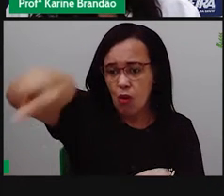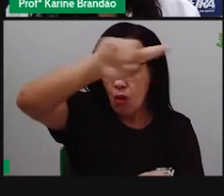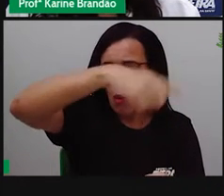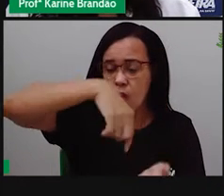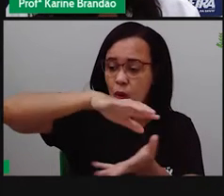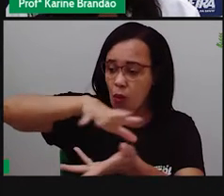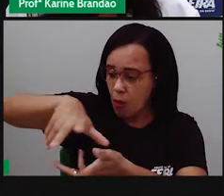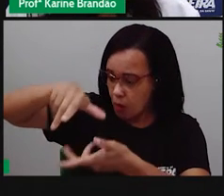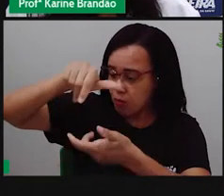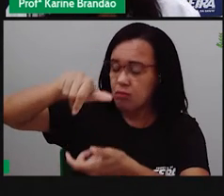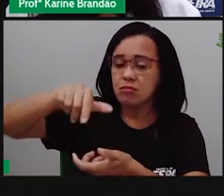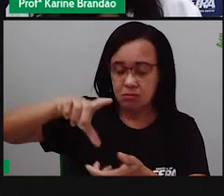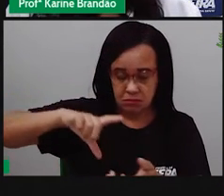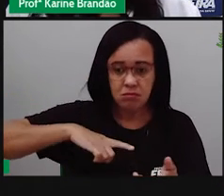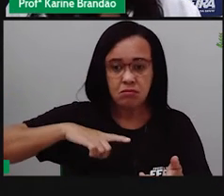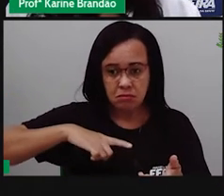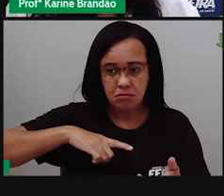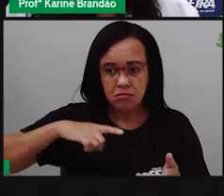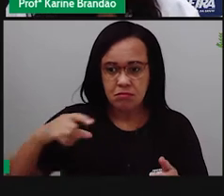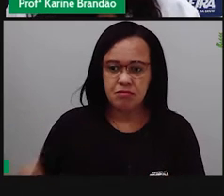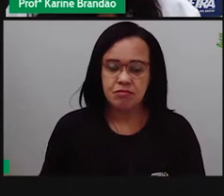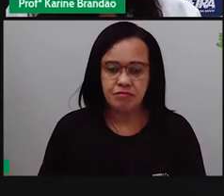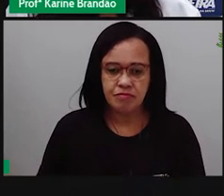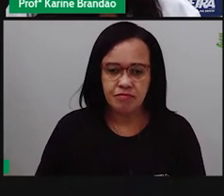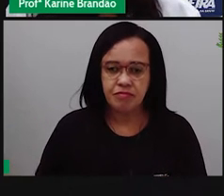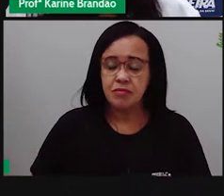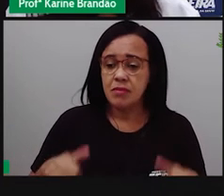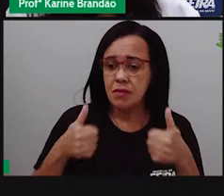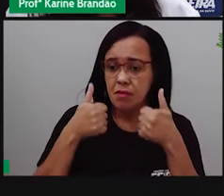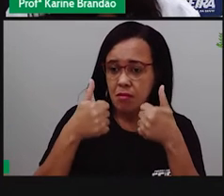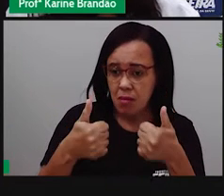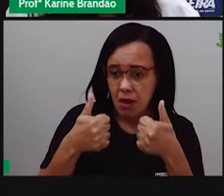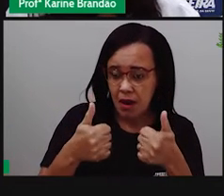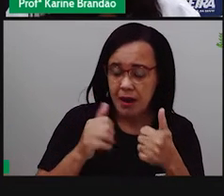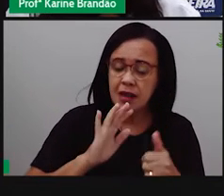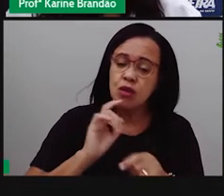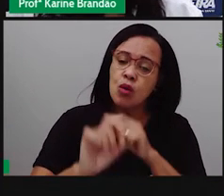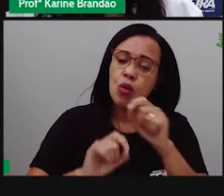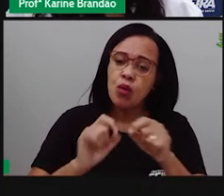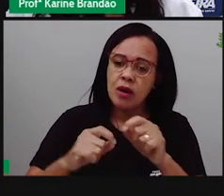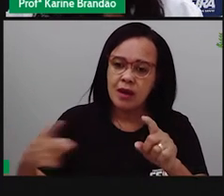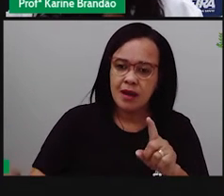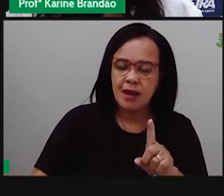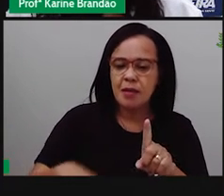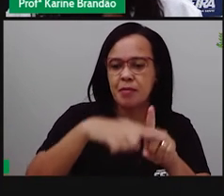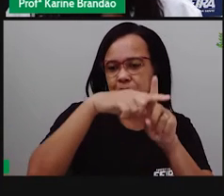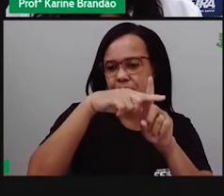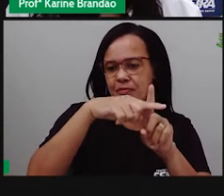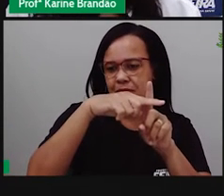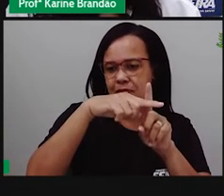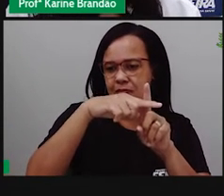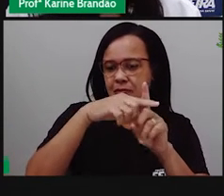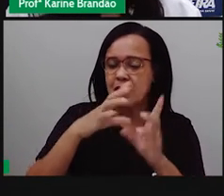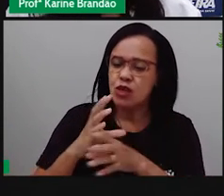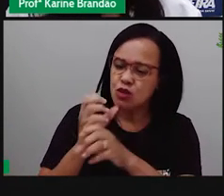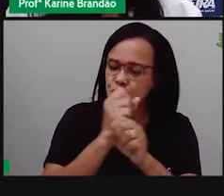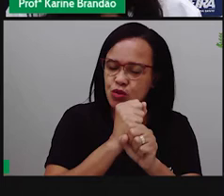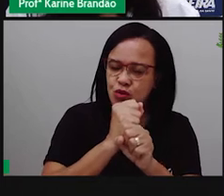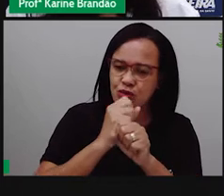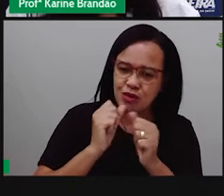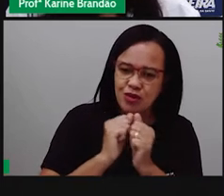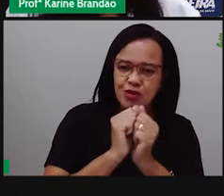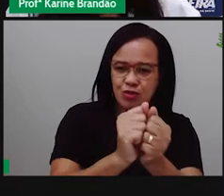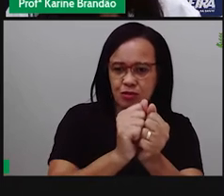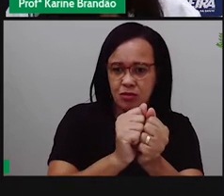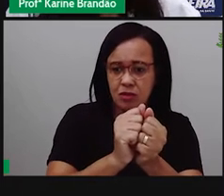mas como algo complementar, como algo positivo, como algo que vem para somar. E aí então,